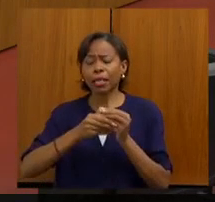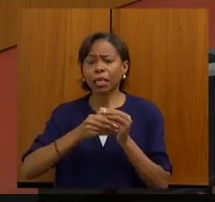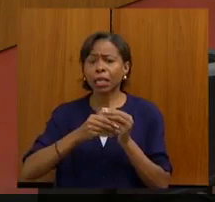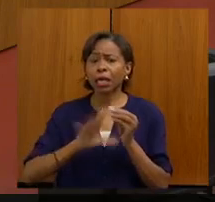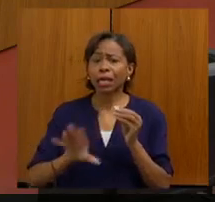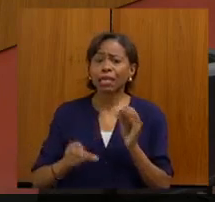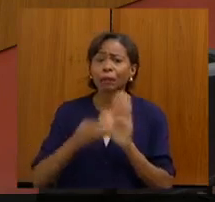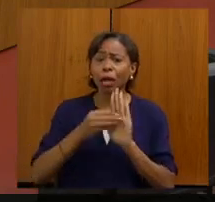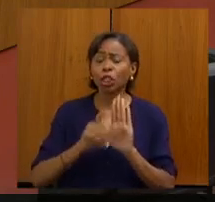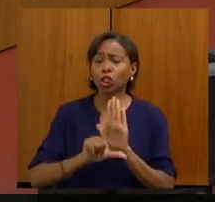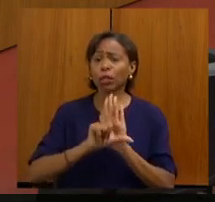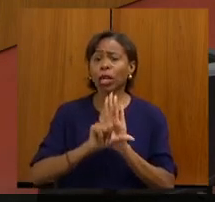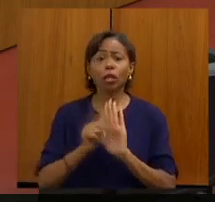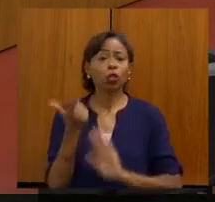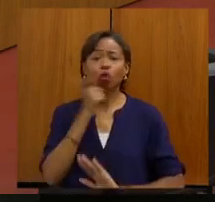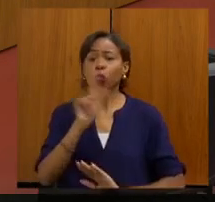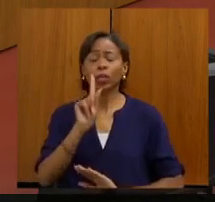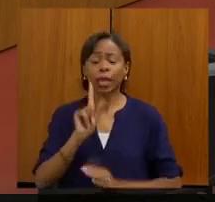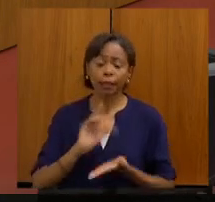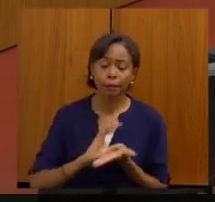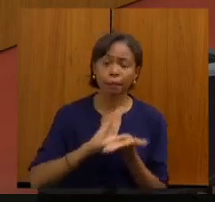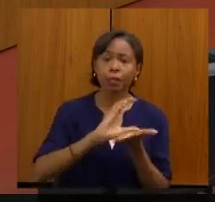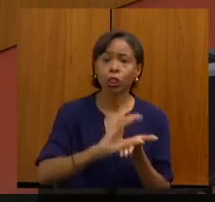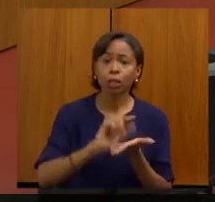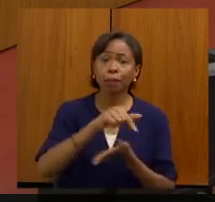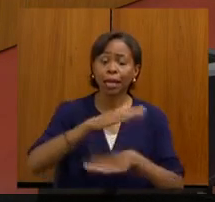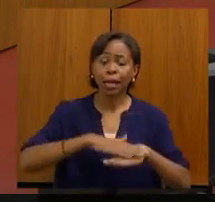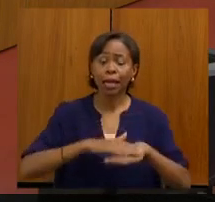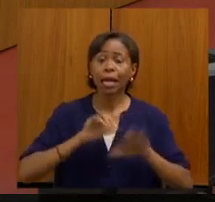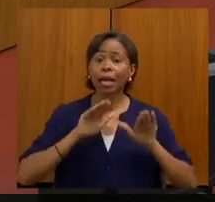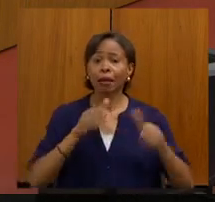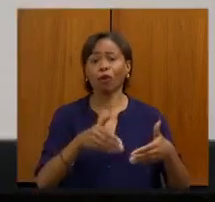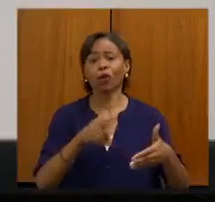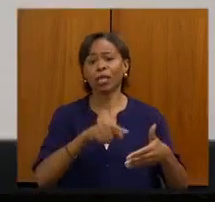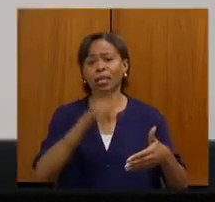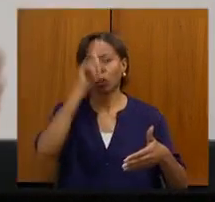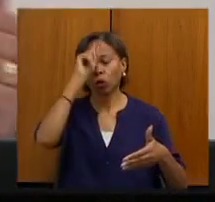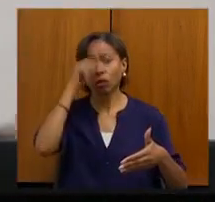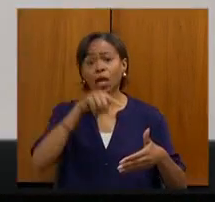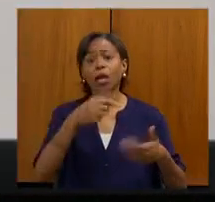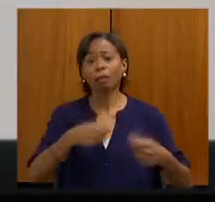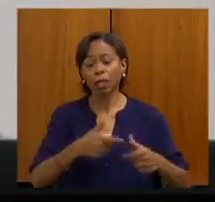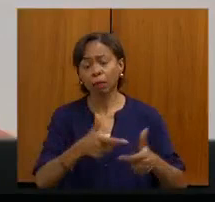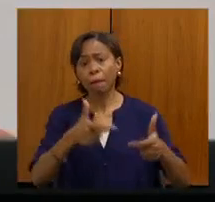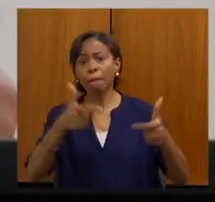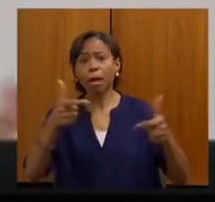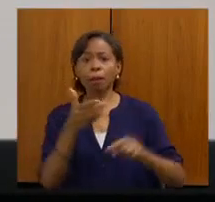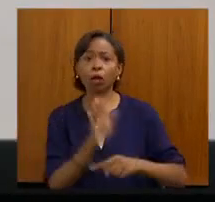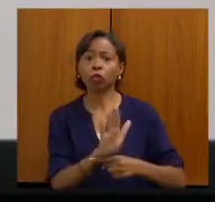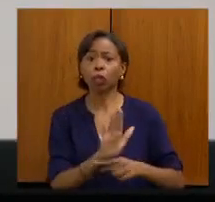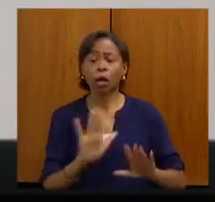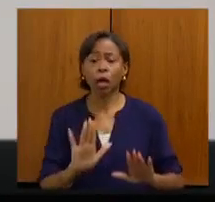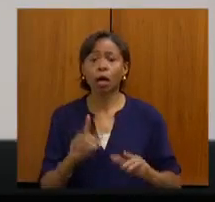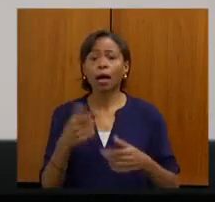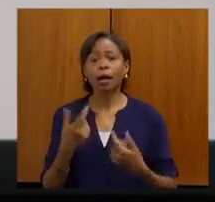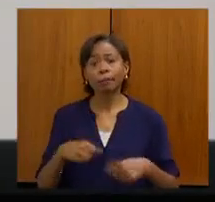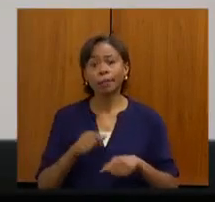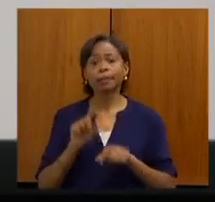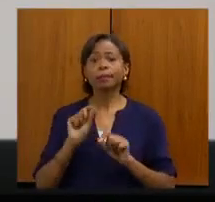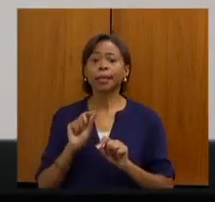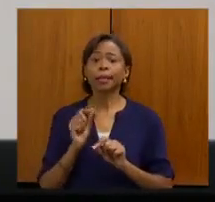consegue investir no crescimento, naquilo que o hospital precisa para crescer. Aí a gente tem que colocar, às vezes, em custeio,